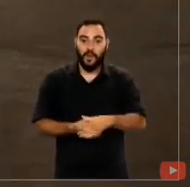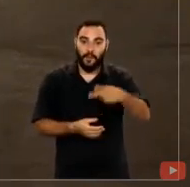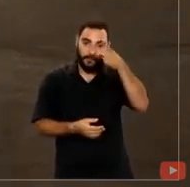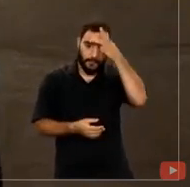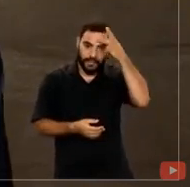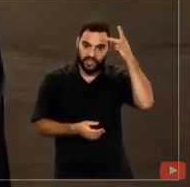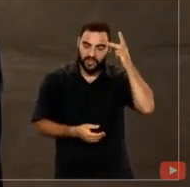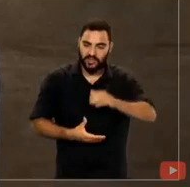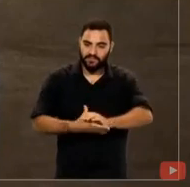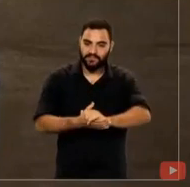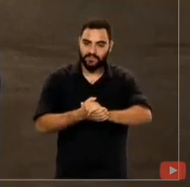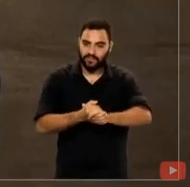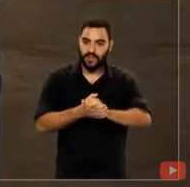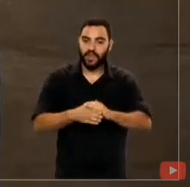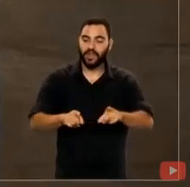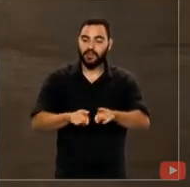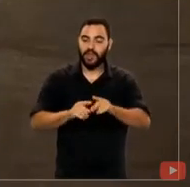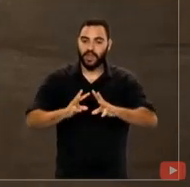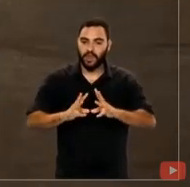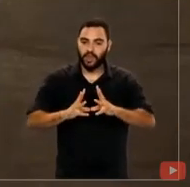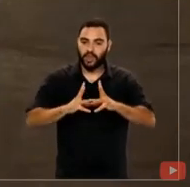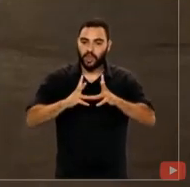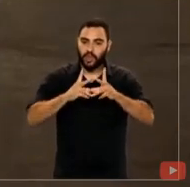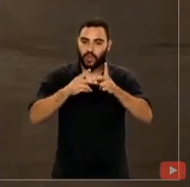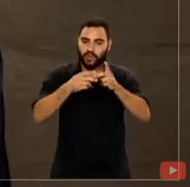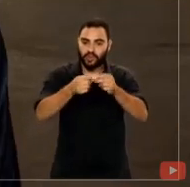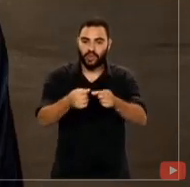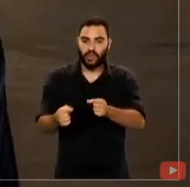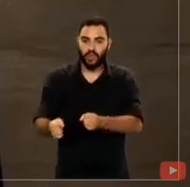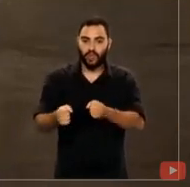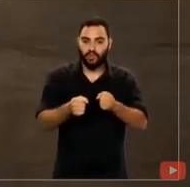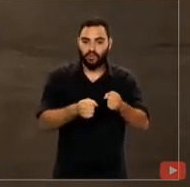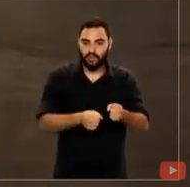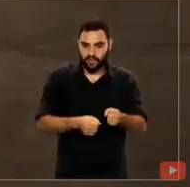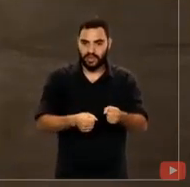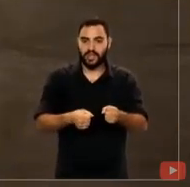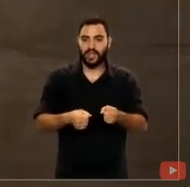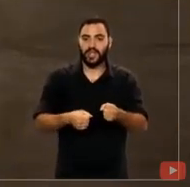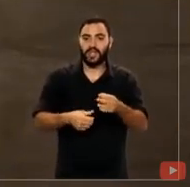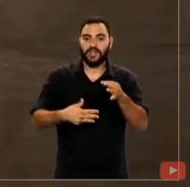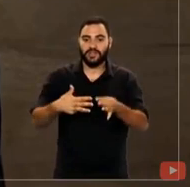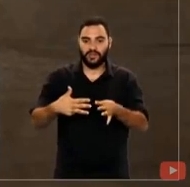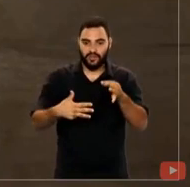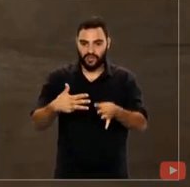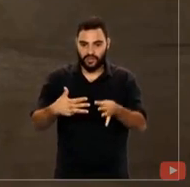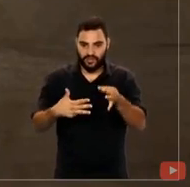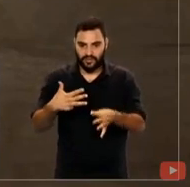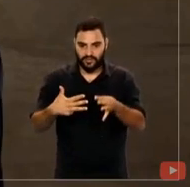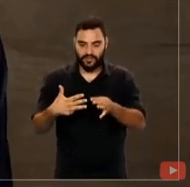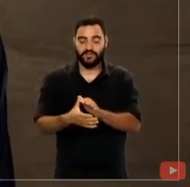cumprimento todos os integrantes do Poder Executivo presentes nesta solenidade.